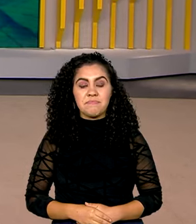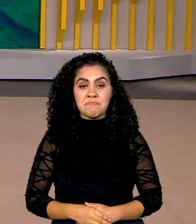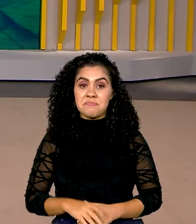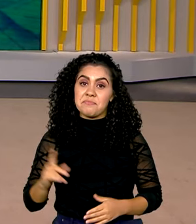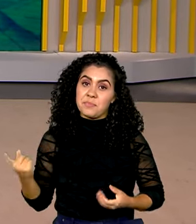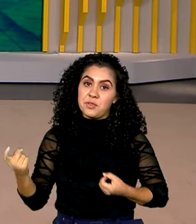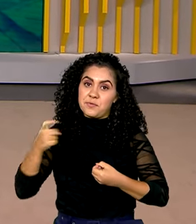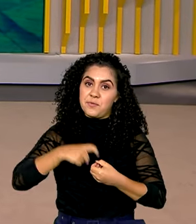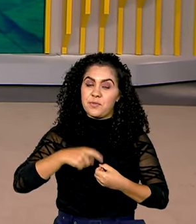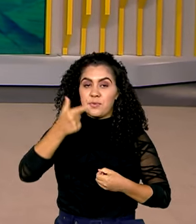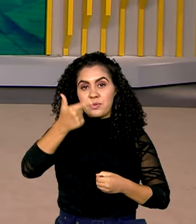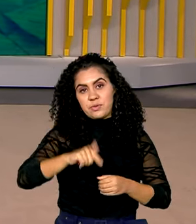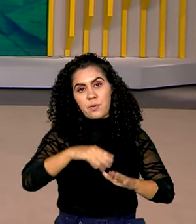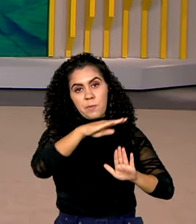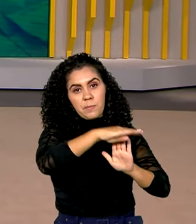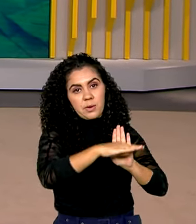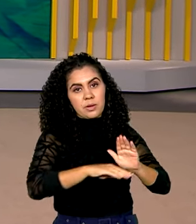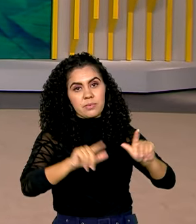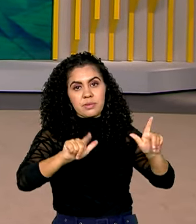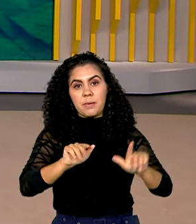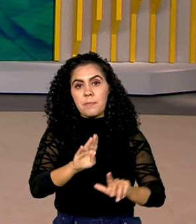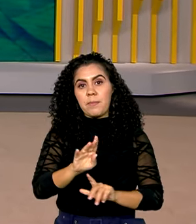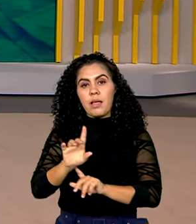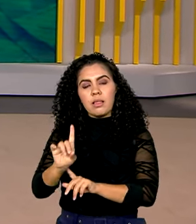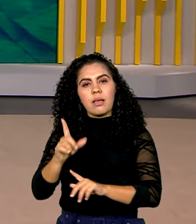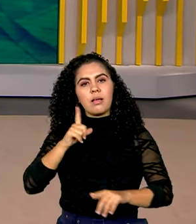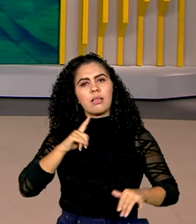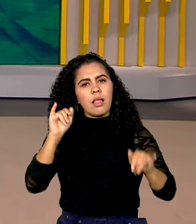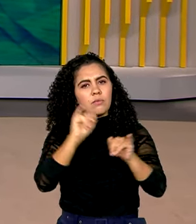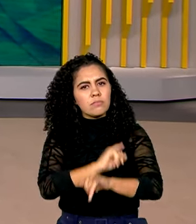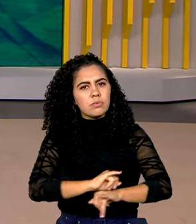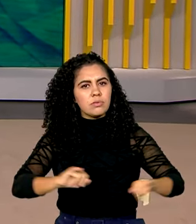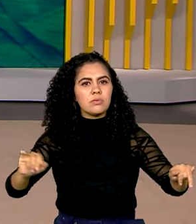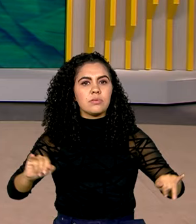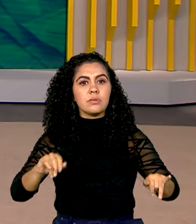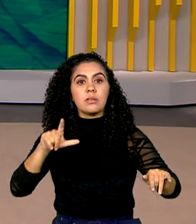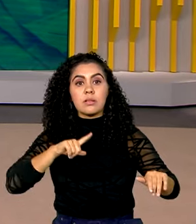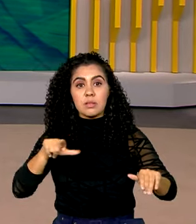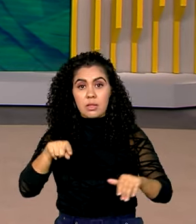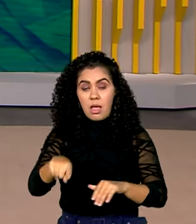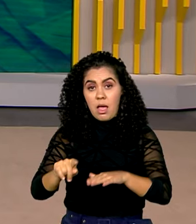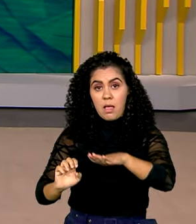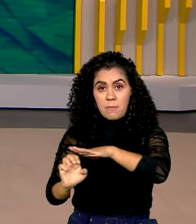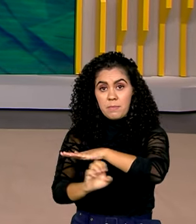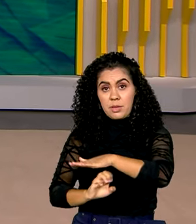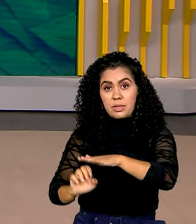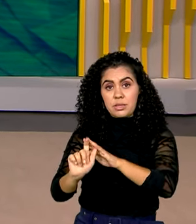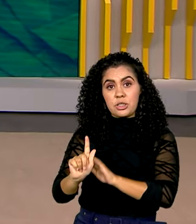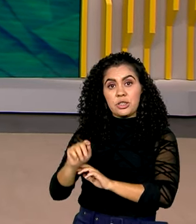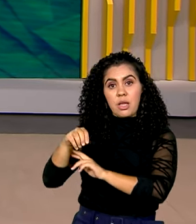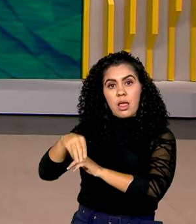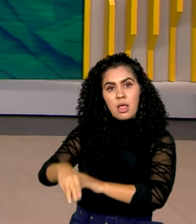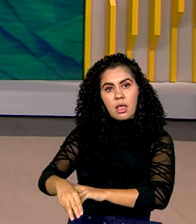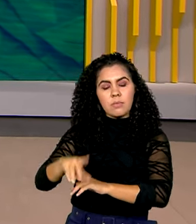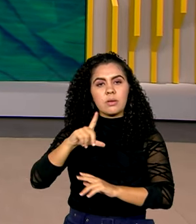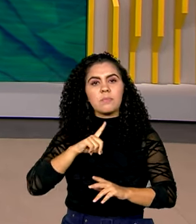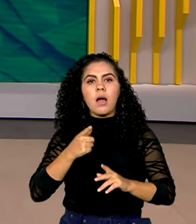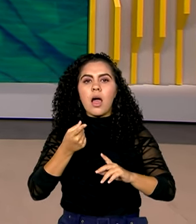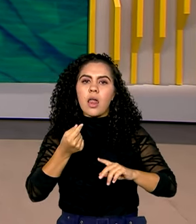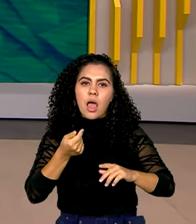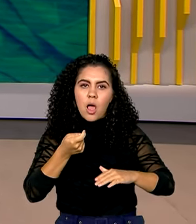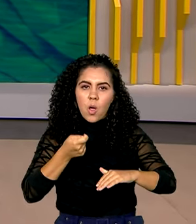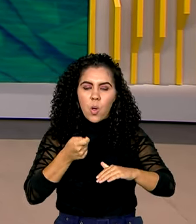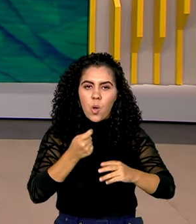E nós voltamos aqui no Brasil em Dia com o anúncio da General Motors de um pacote de investimentos na economia brasileira para os